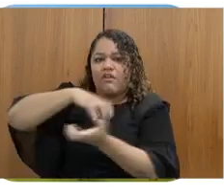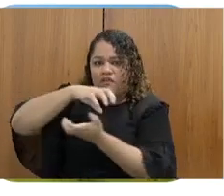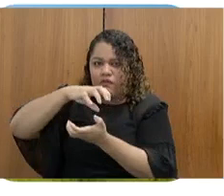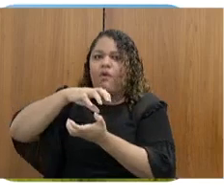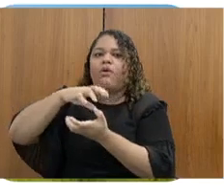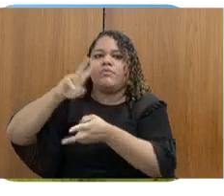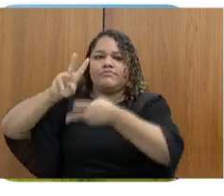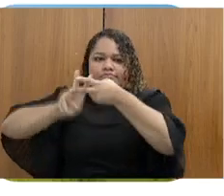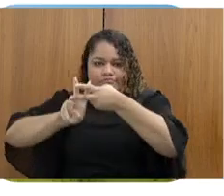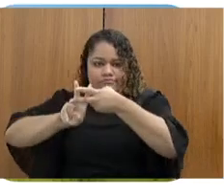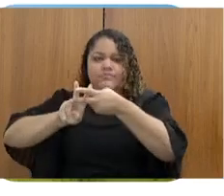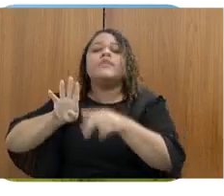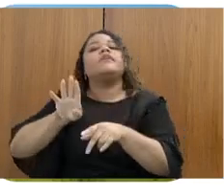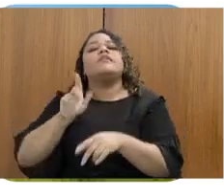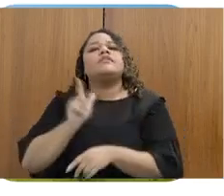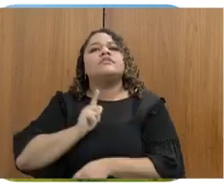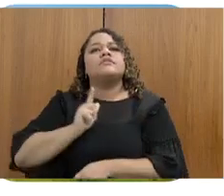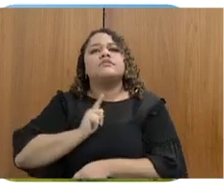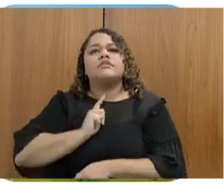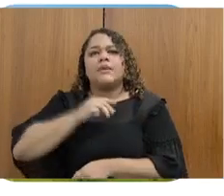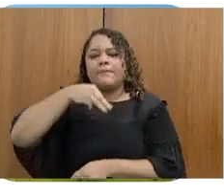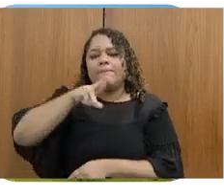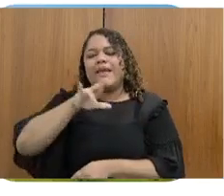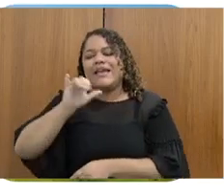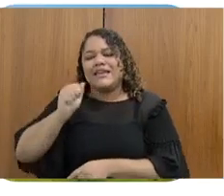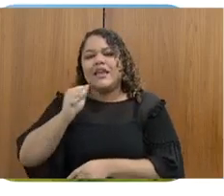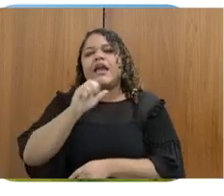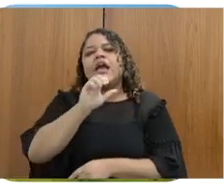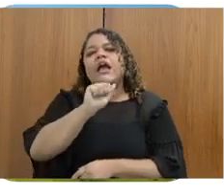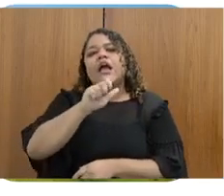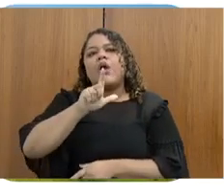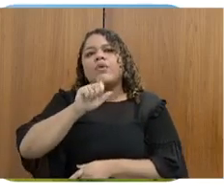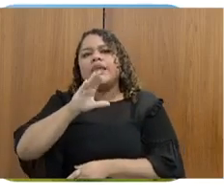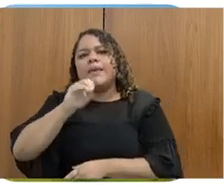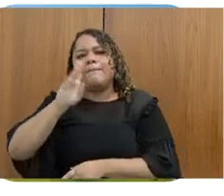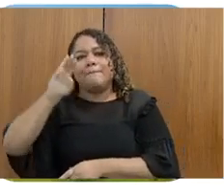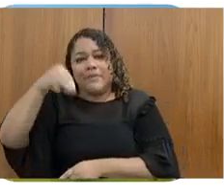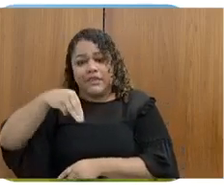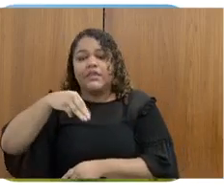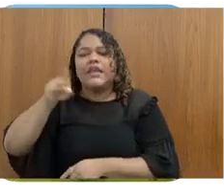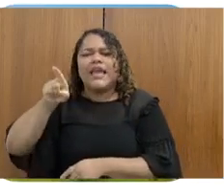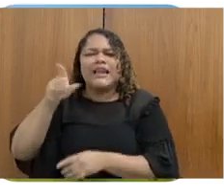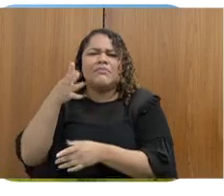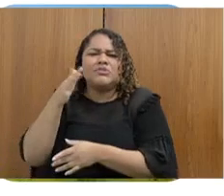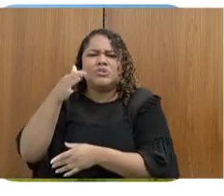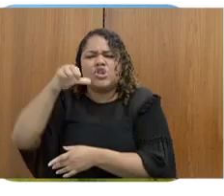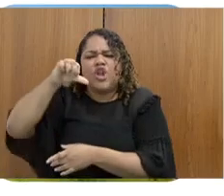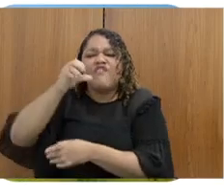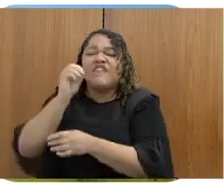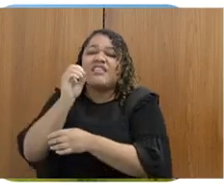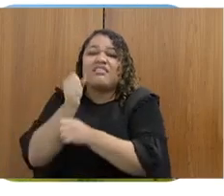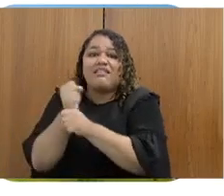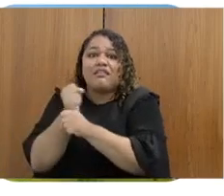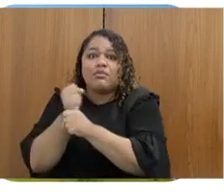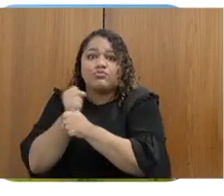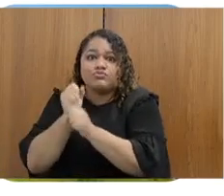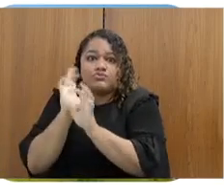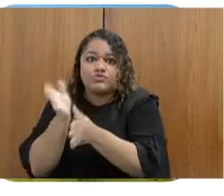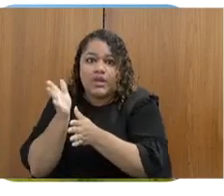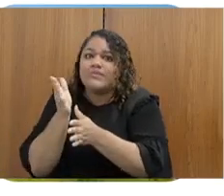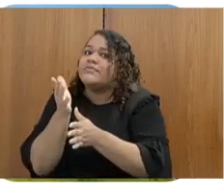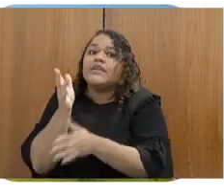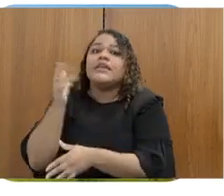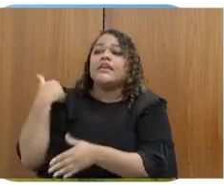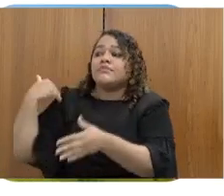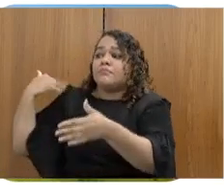Alquimim, que tem aproximadamente 90 anos. Então, desde que ela foi construída, nunca passou por nenhum tipo de reforma. Então, agora a gente